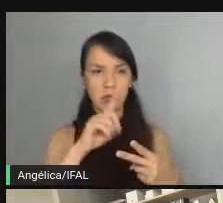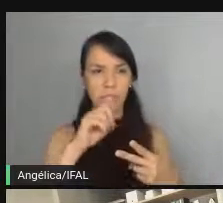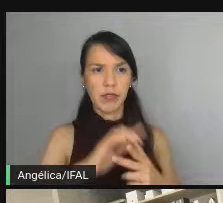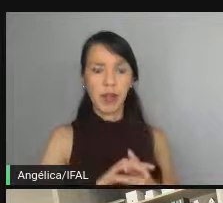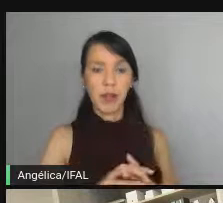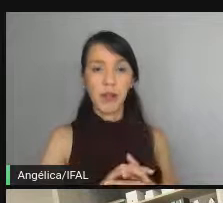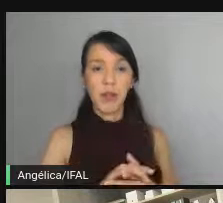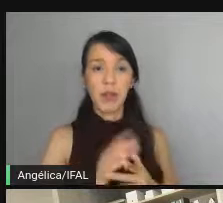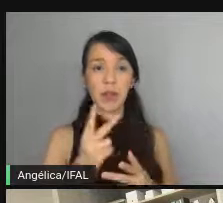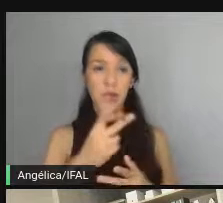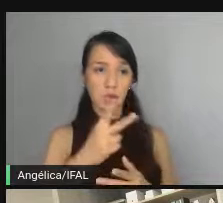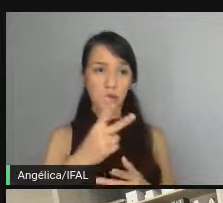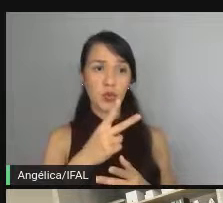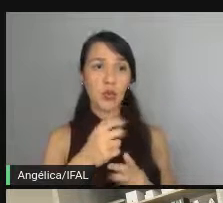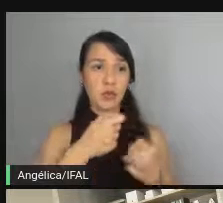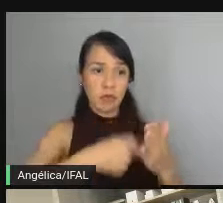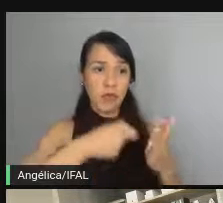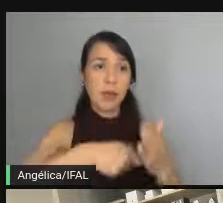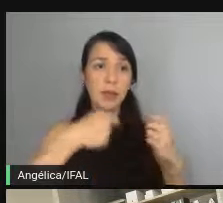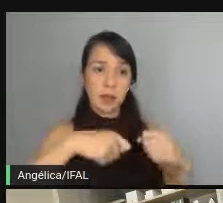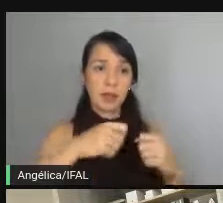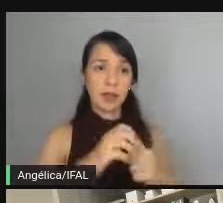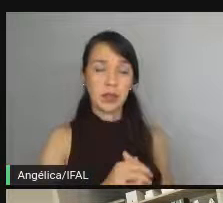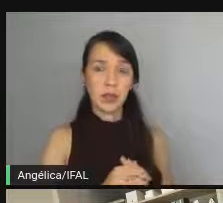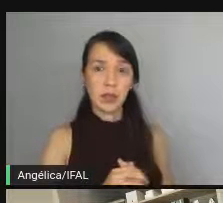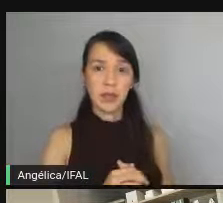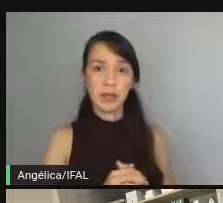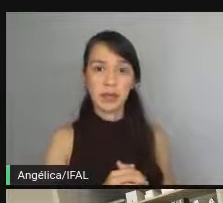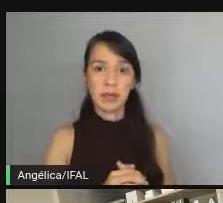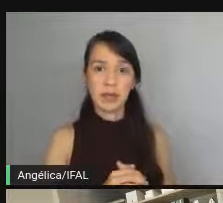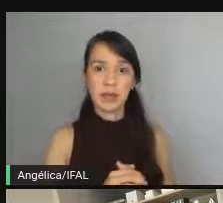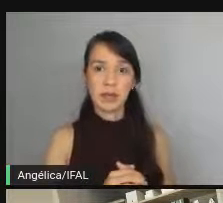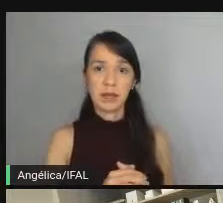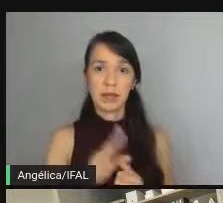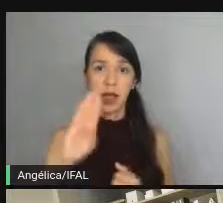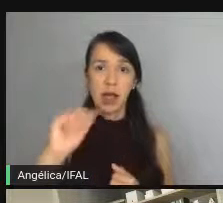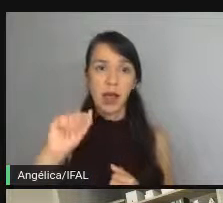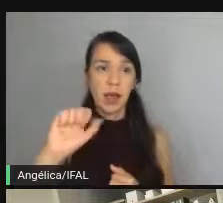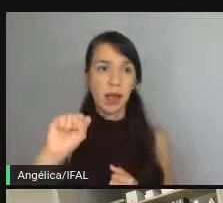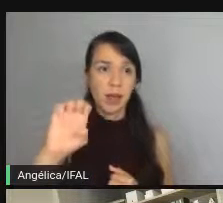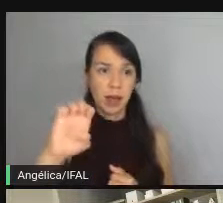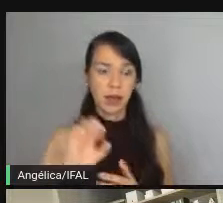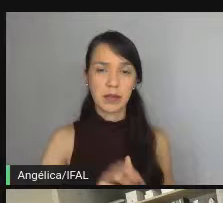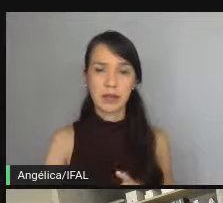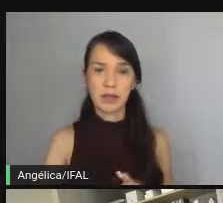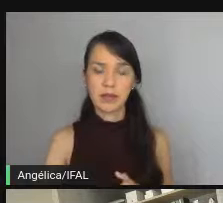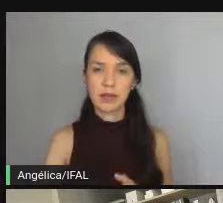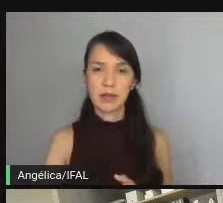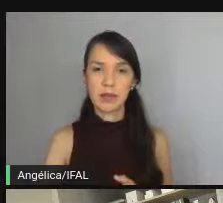Ou seja, os dois parâmetros são obrigatórios. base, hein? Isso, base, é. Base legal.